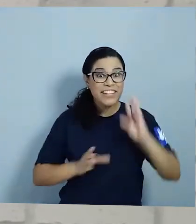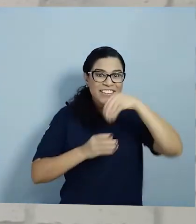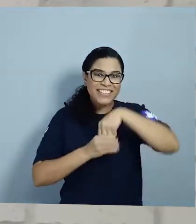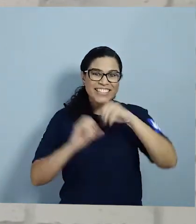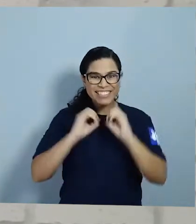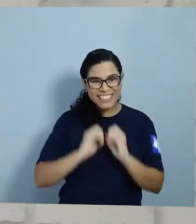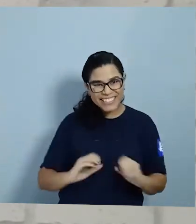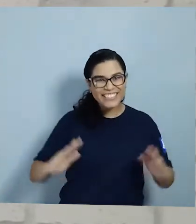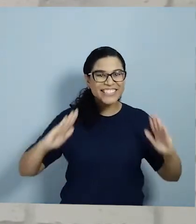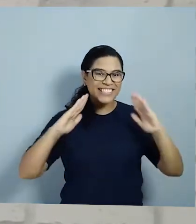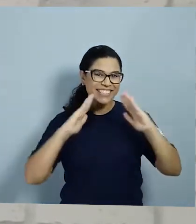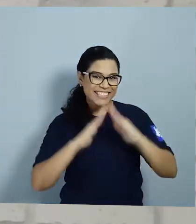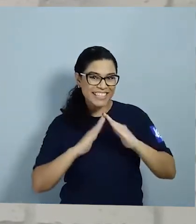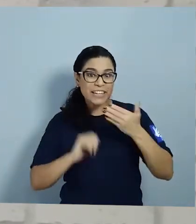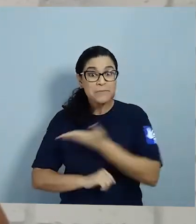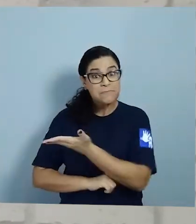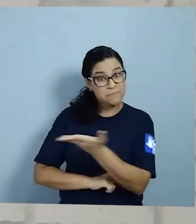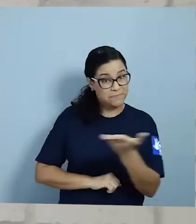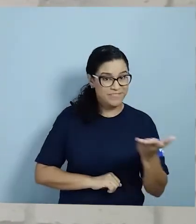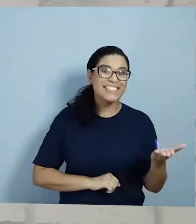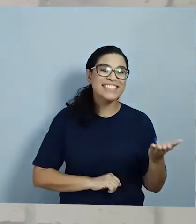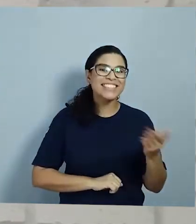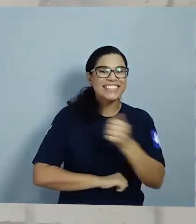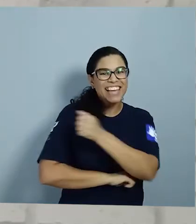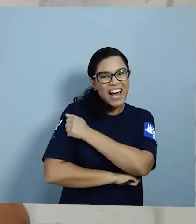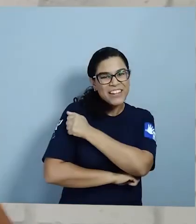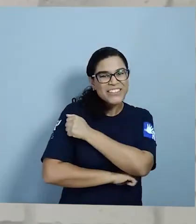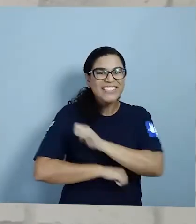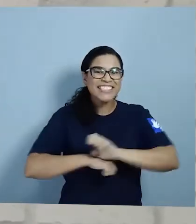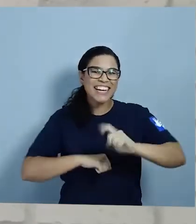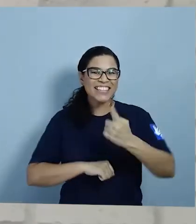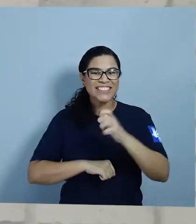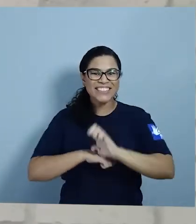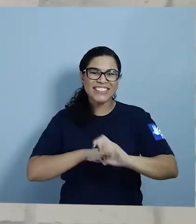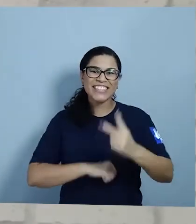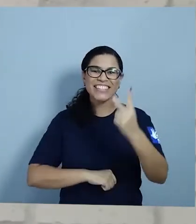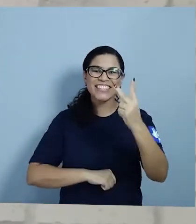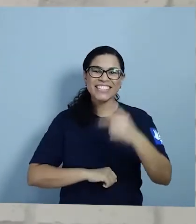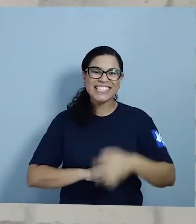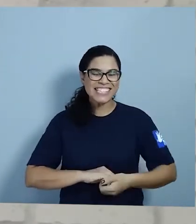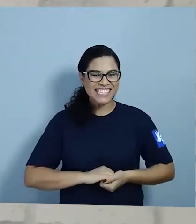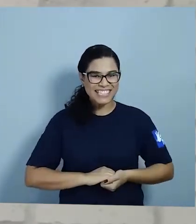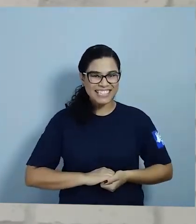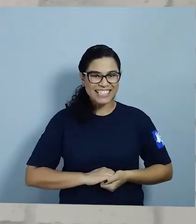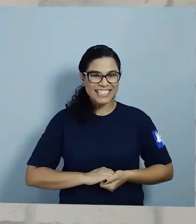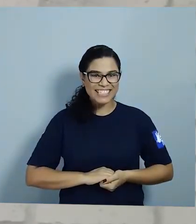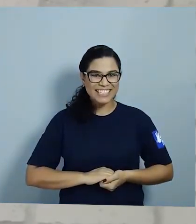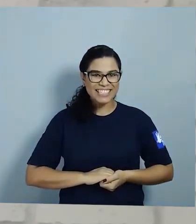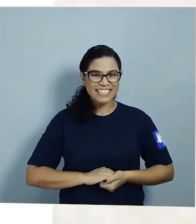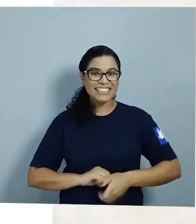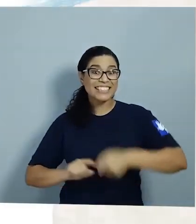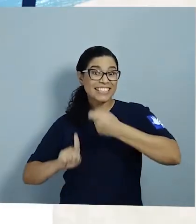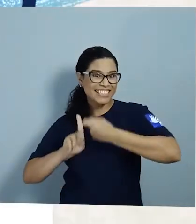Dentro do programa Saberes em Casa Dedicado a você Que está no estágio 1 e 2